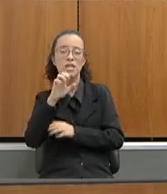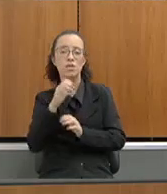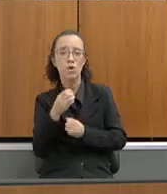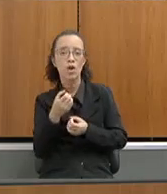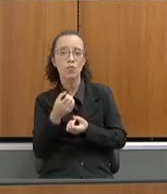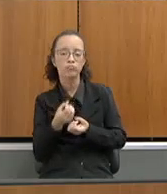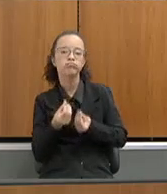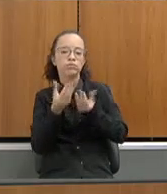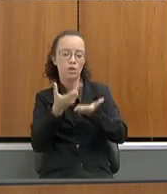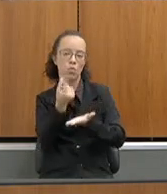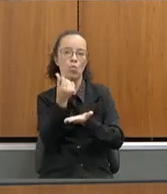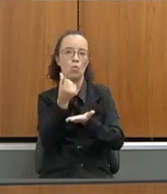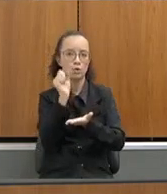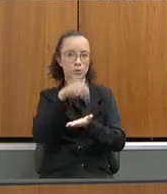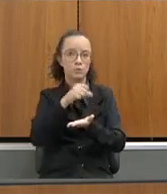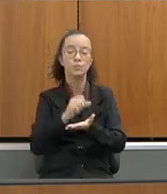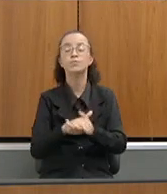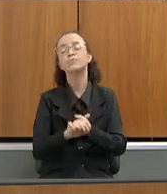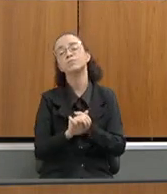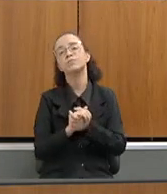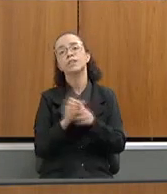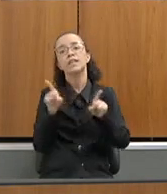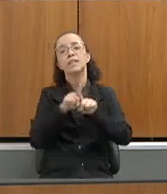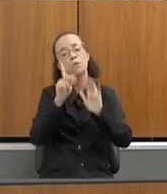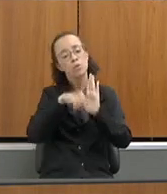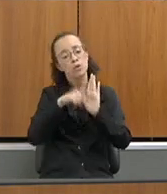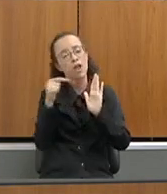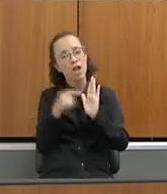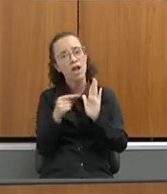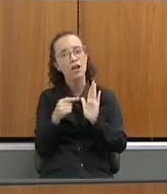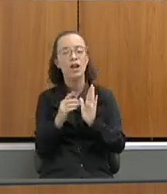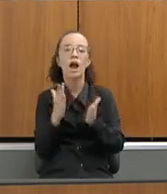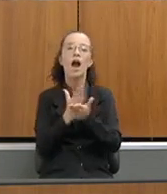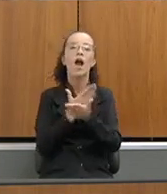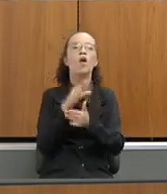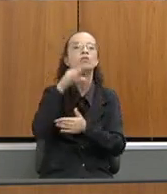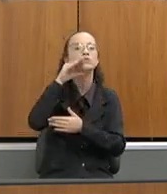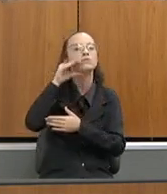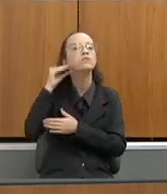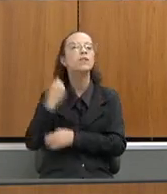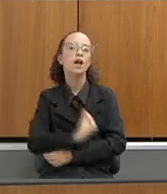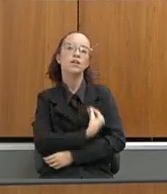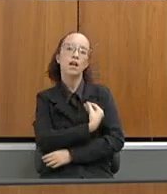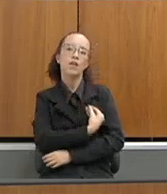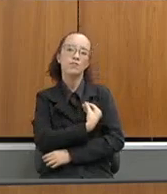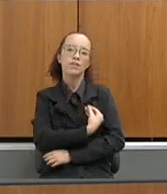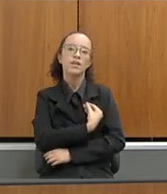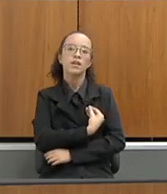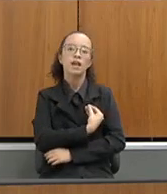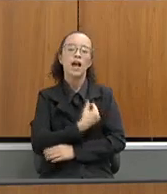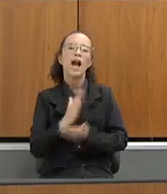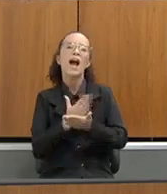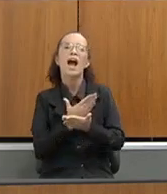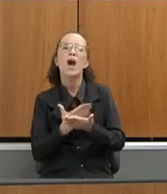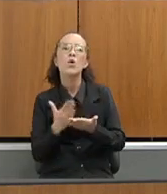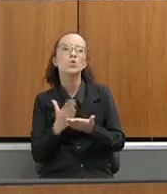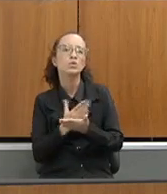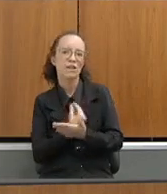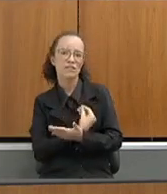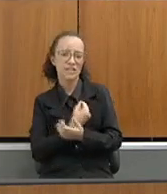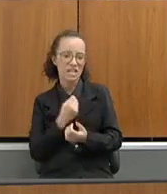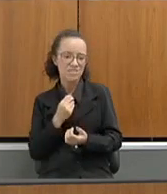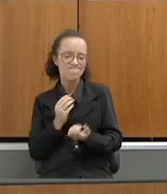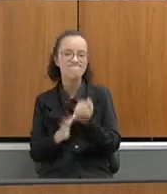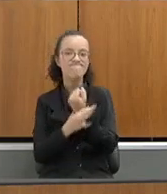e ainda dentro do Mãos Dadas. Os servidores na vida funcional desses servidores, eles não ficam preservados.